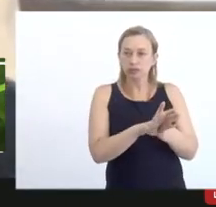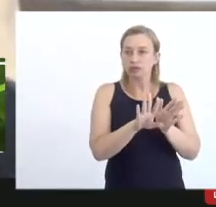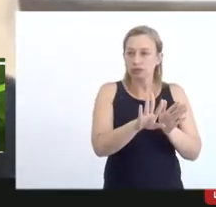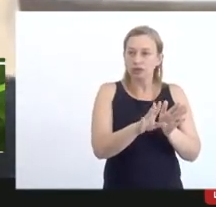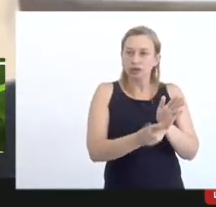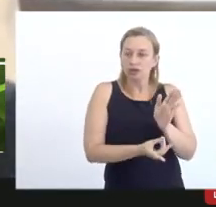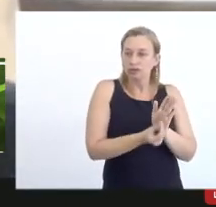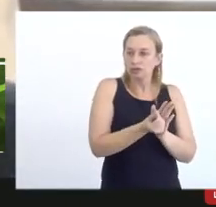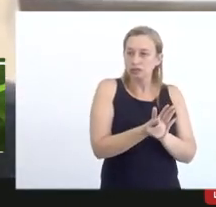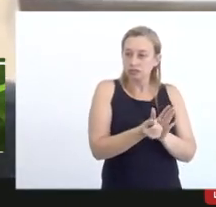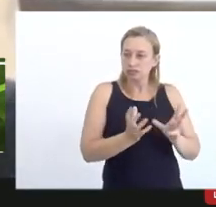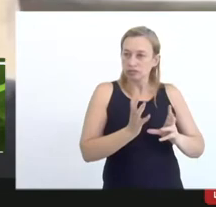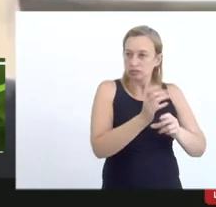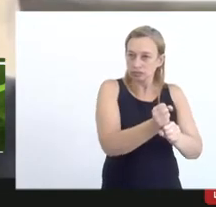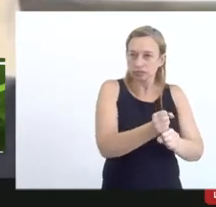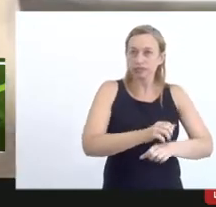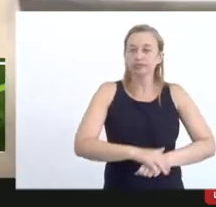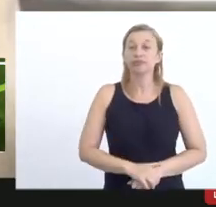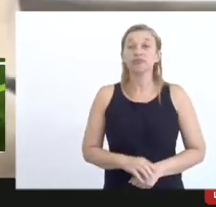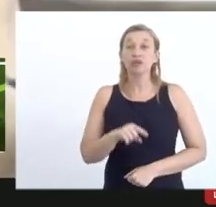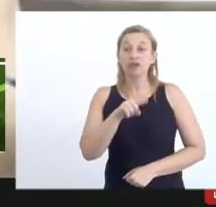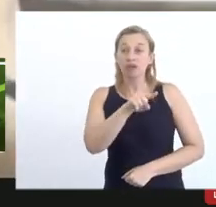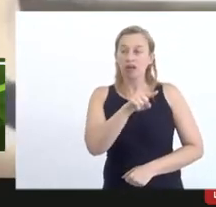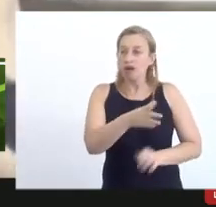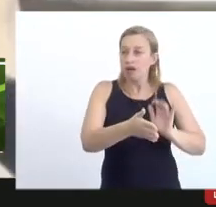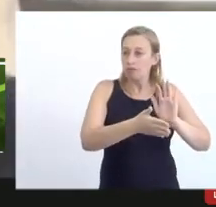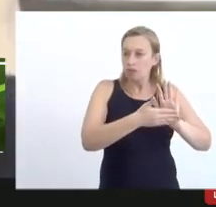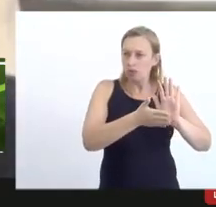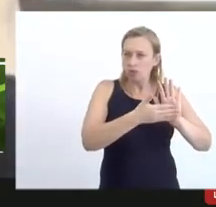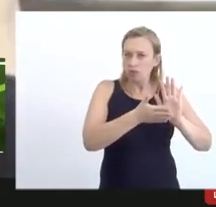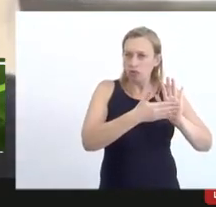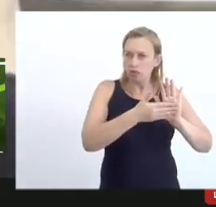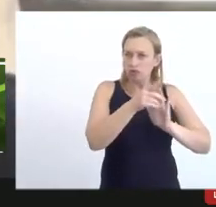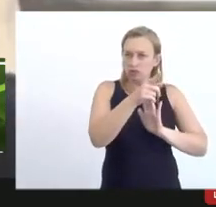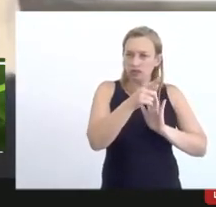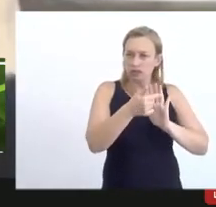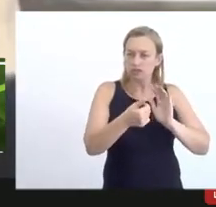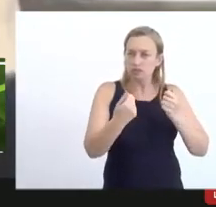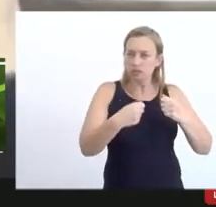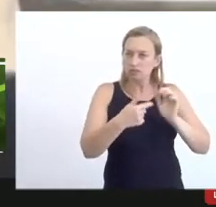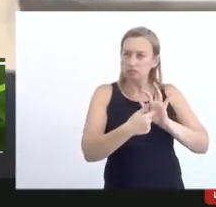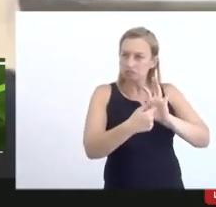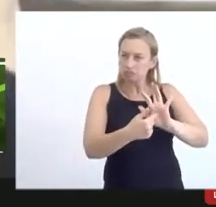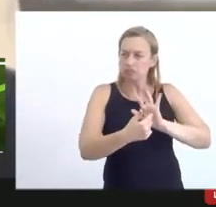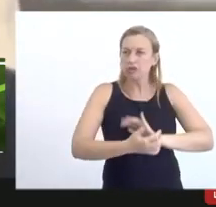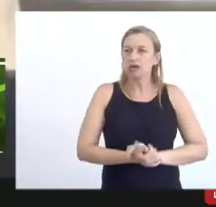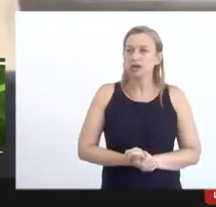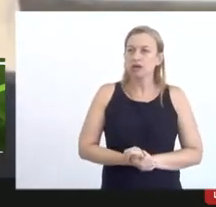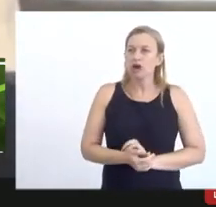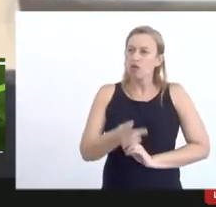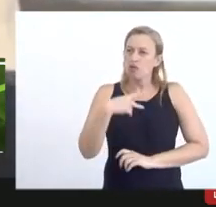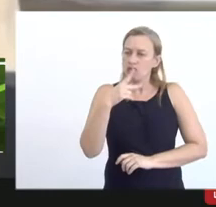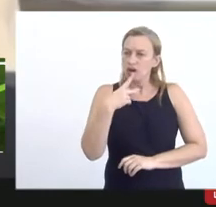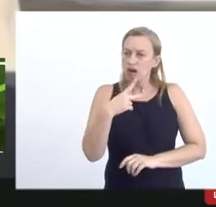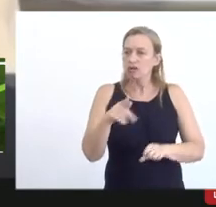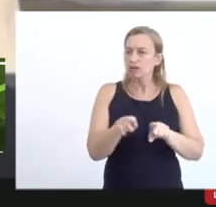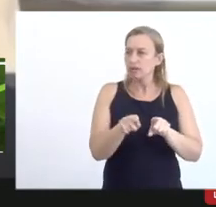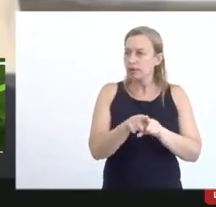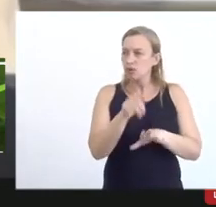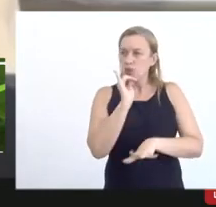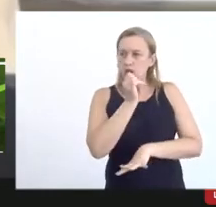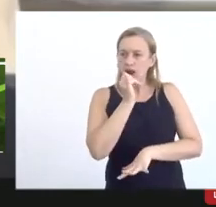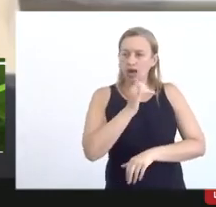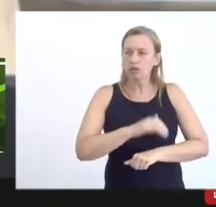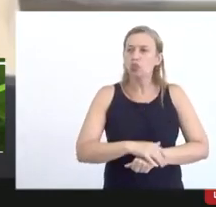contábil lá que é a proposta de você fazer isso por amostragem e aí eu vou falar o relato da Ancinha o que